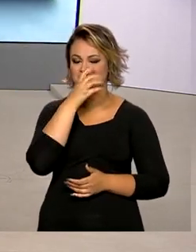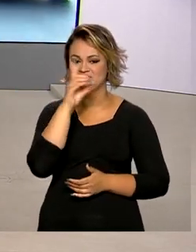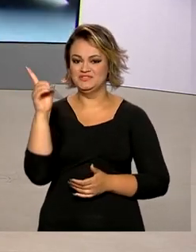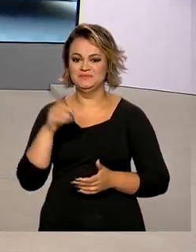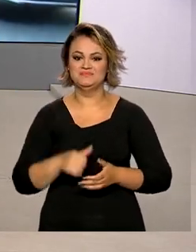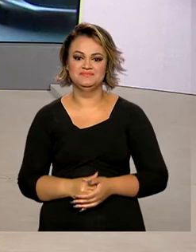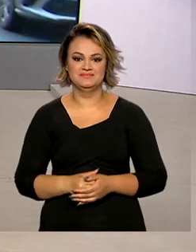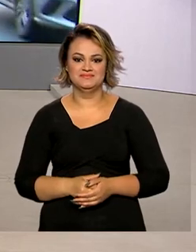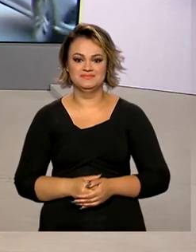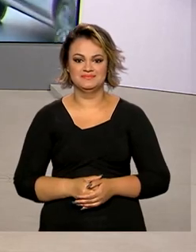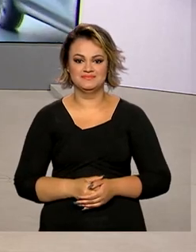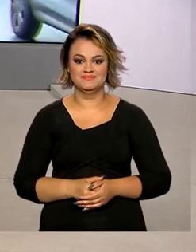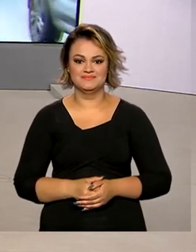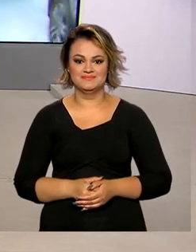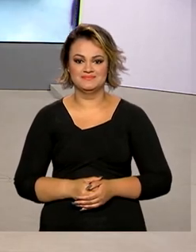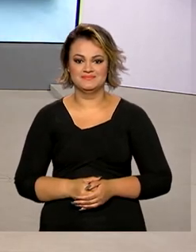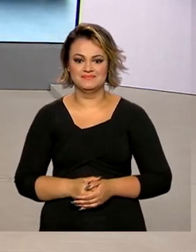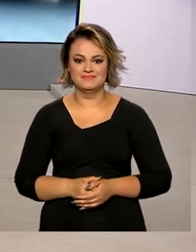bom dia!